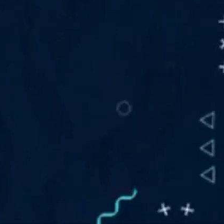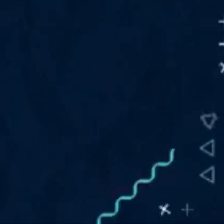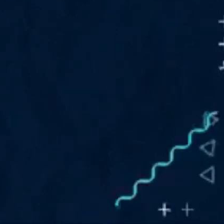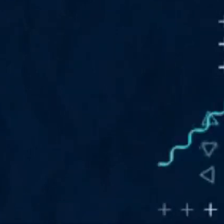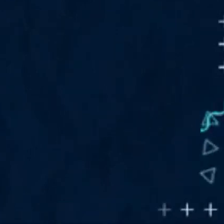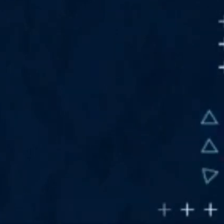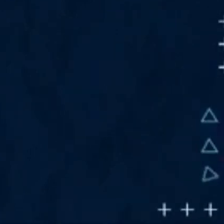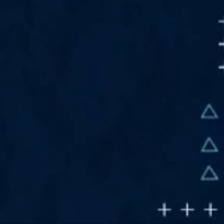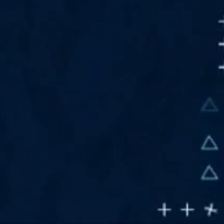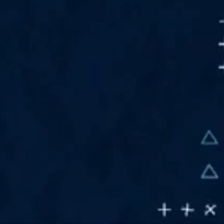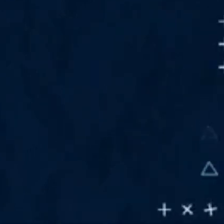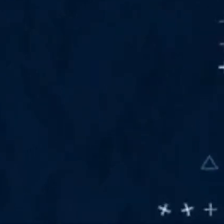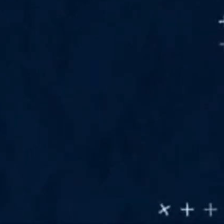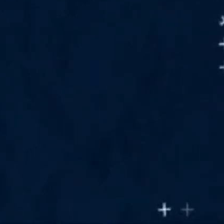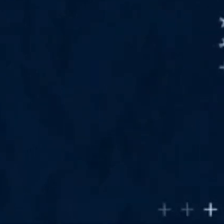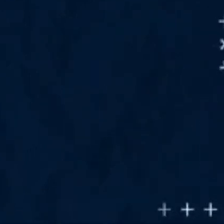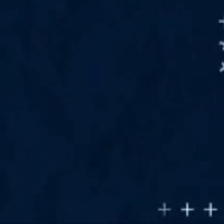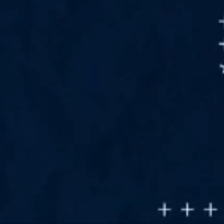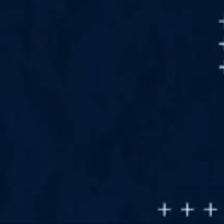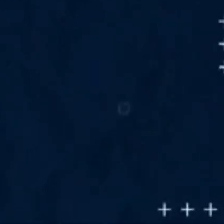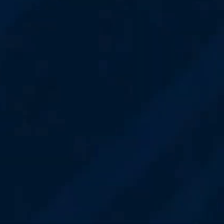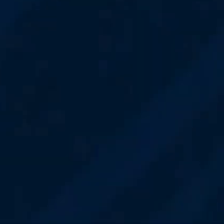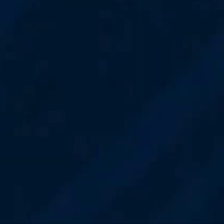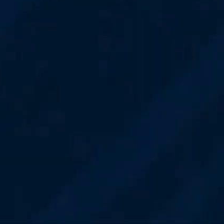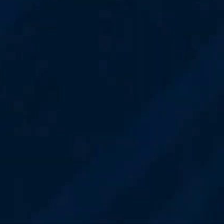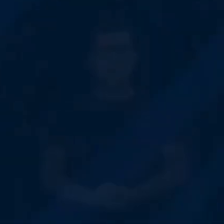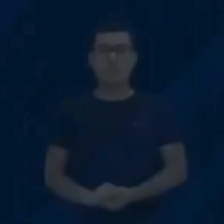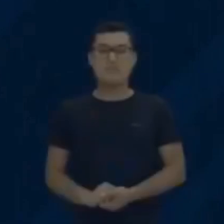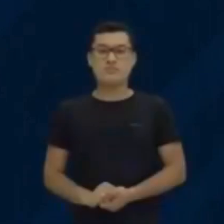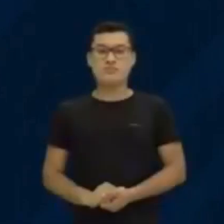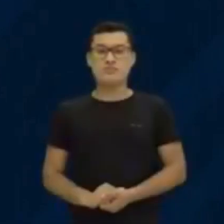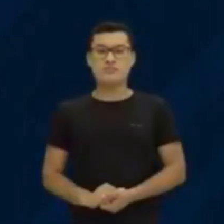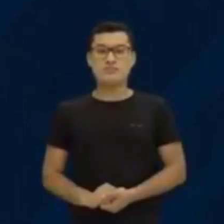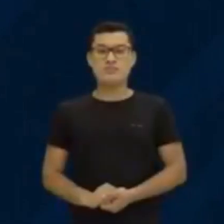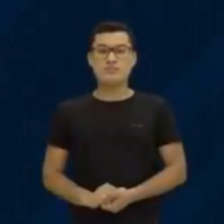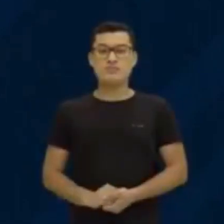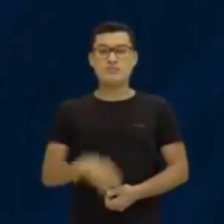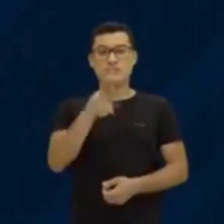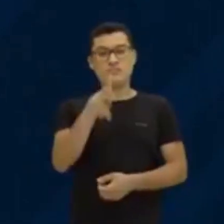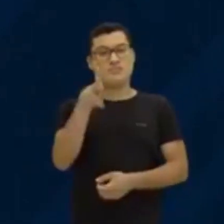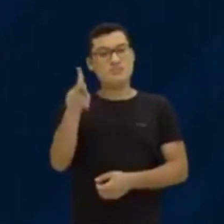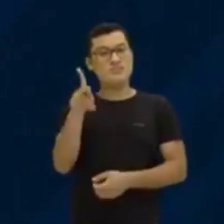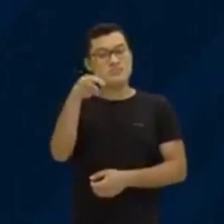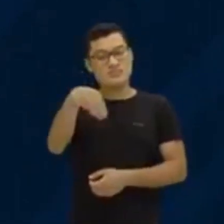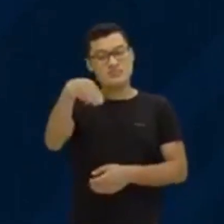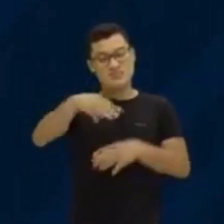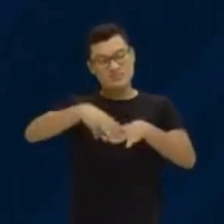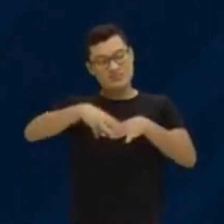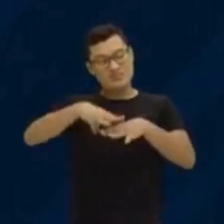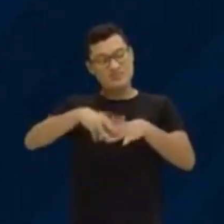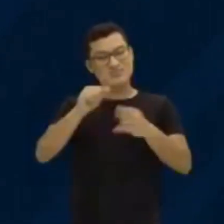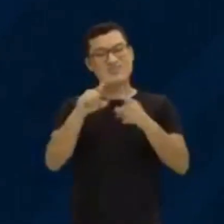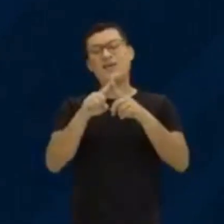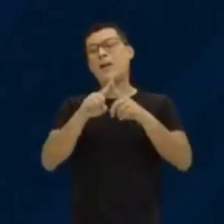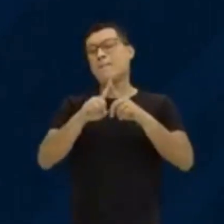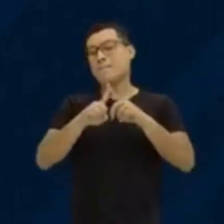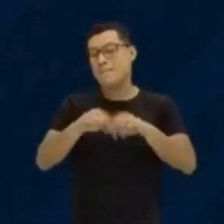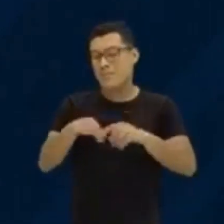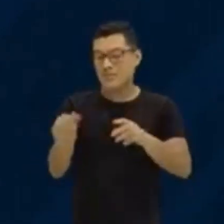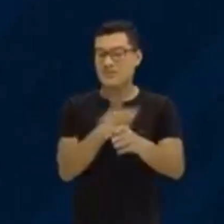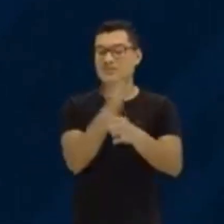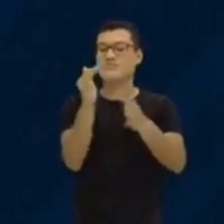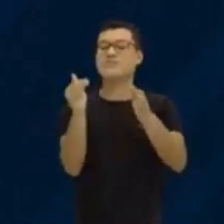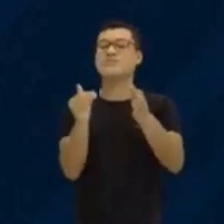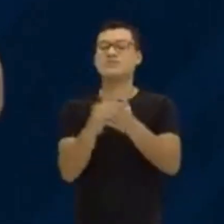decimal e uma dízima periódica. E aí, pessoal. Professor Hugo Pena de Matemática. Mais esse nosso dia aqui de